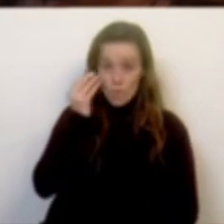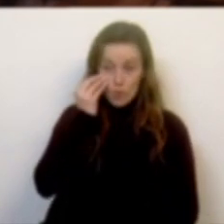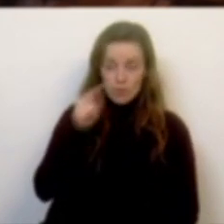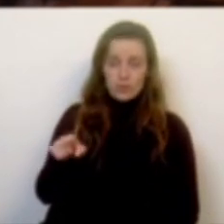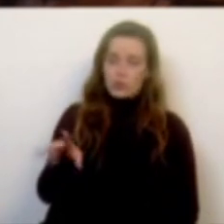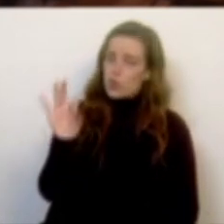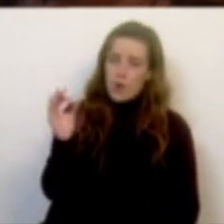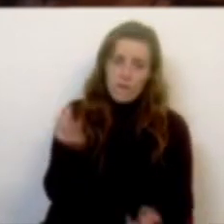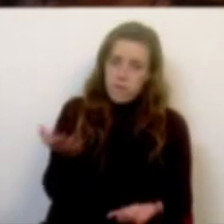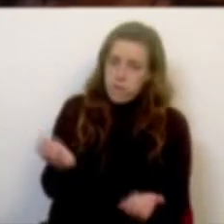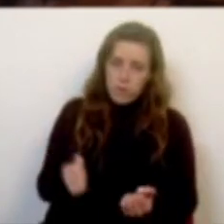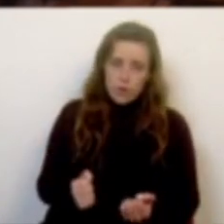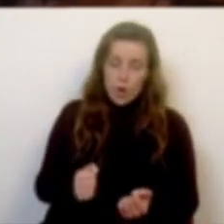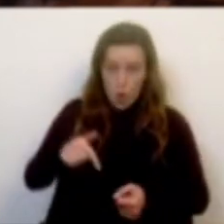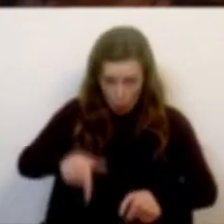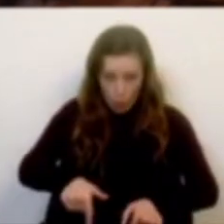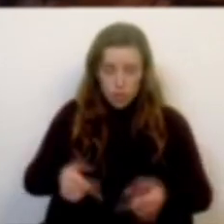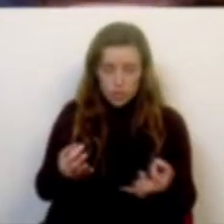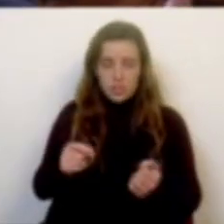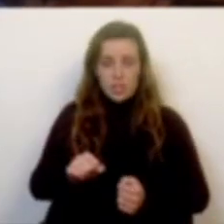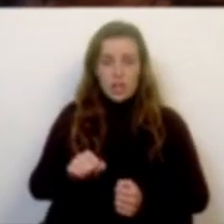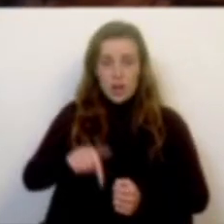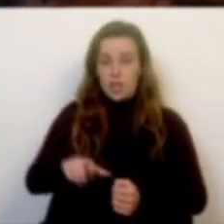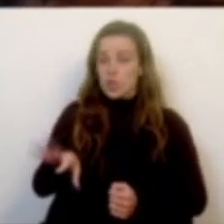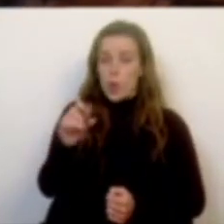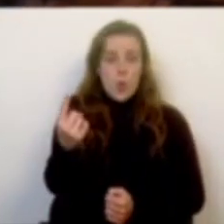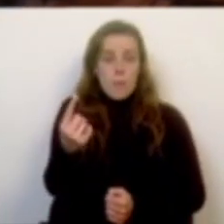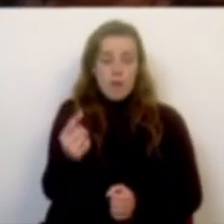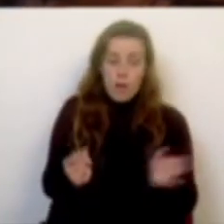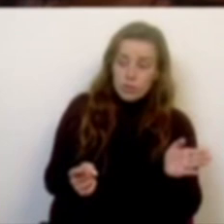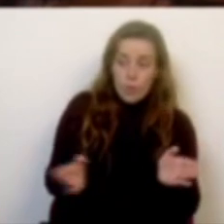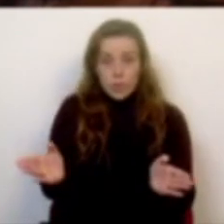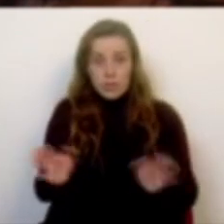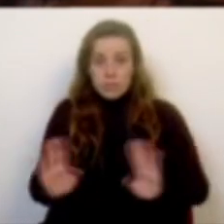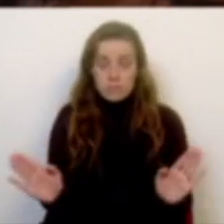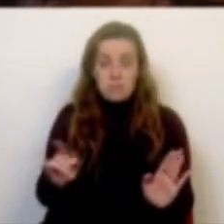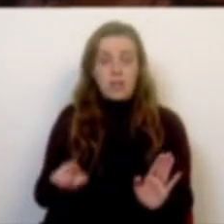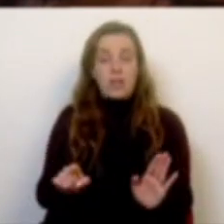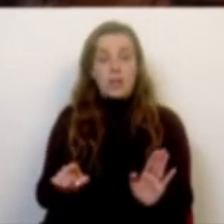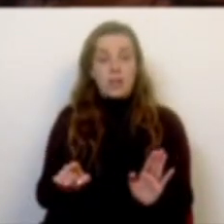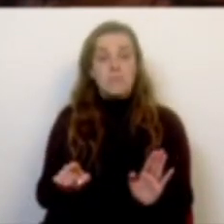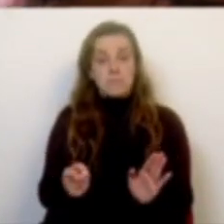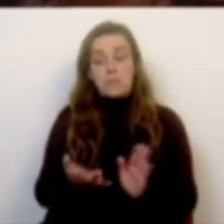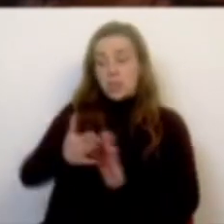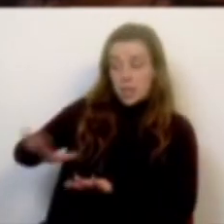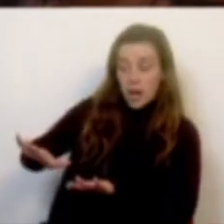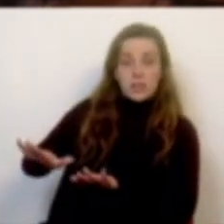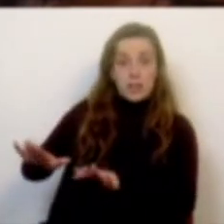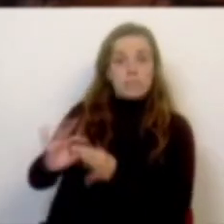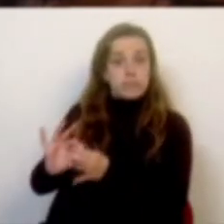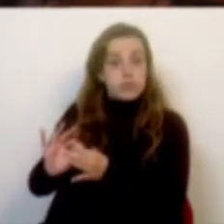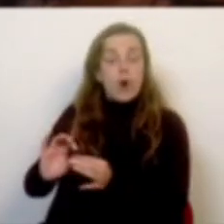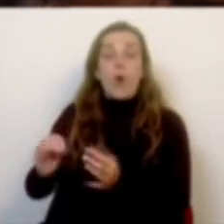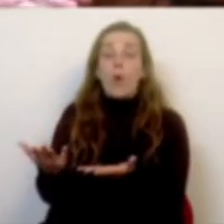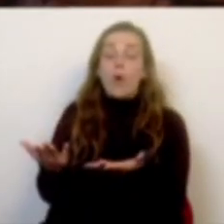escolha. Hoje ele sabia que a escolha era uma ou outra. Era fazer uma convergência à direita ou escolher os